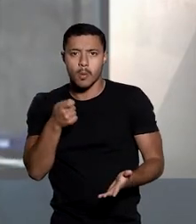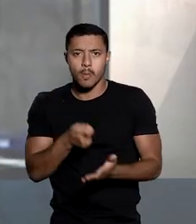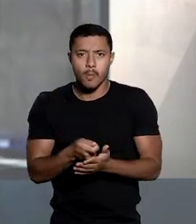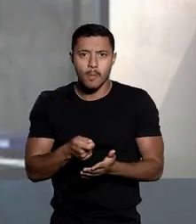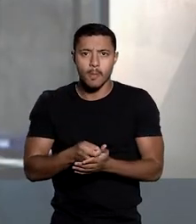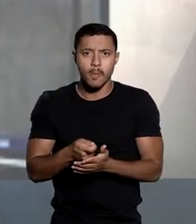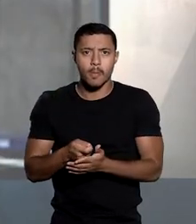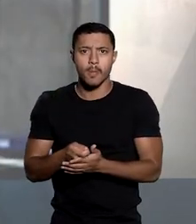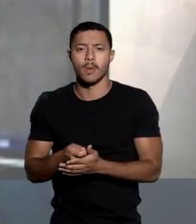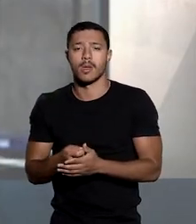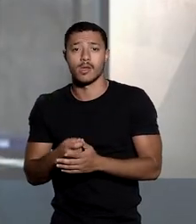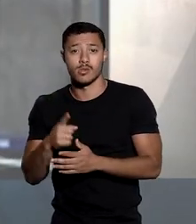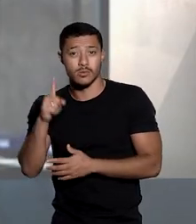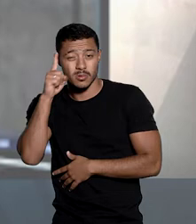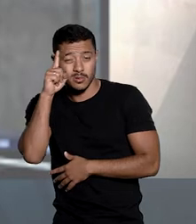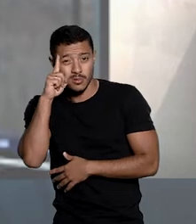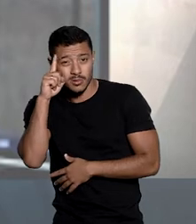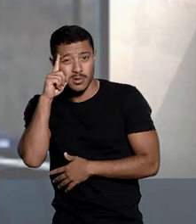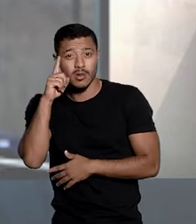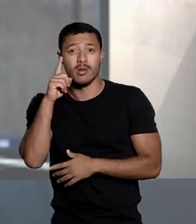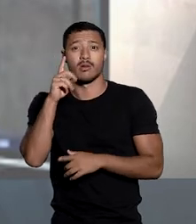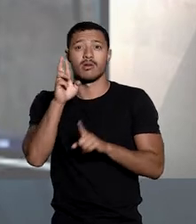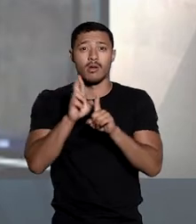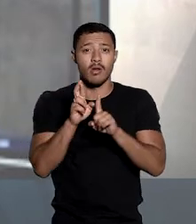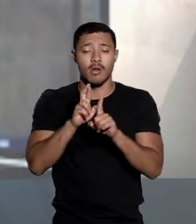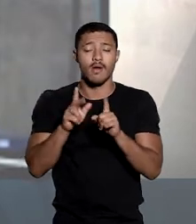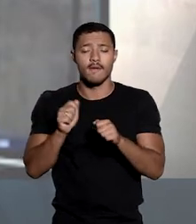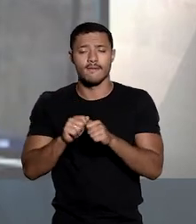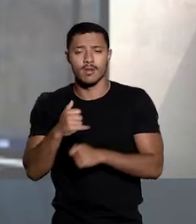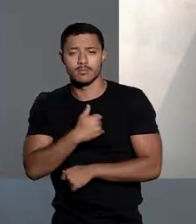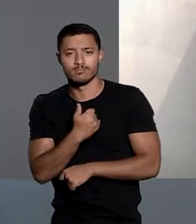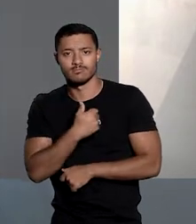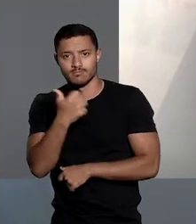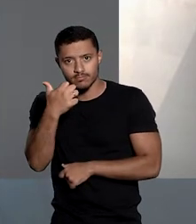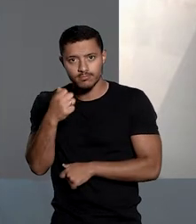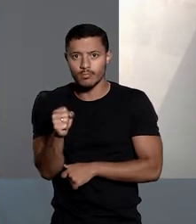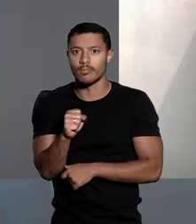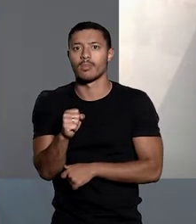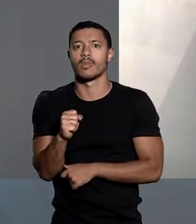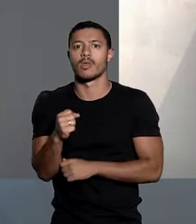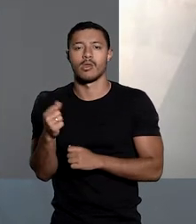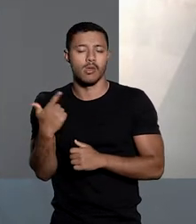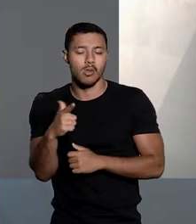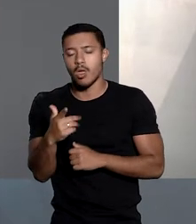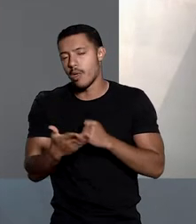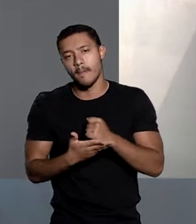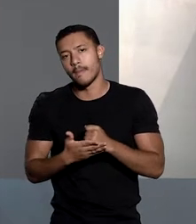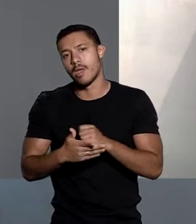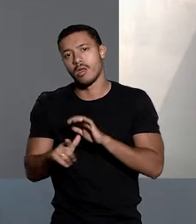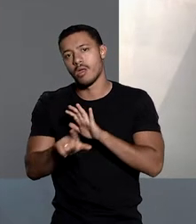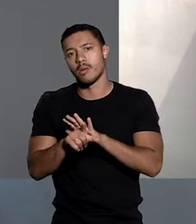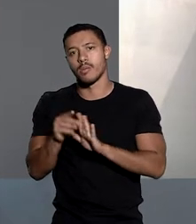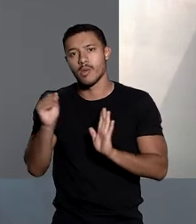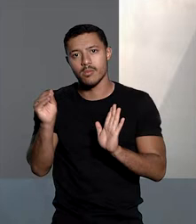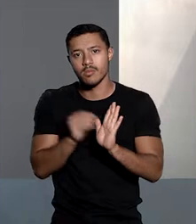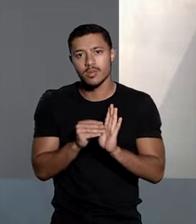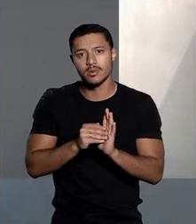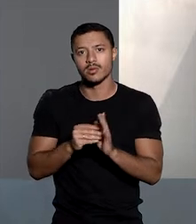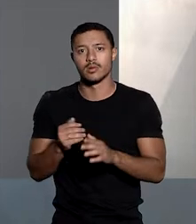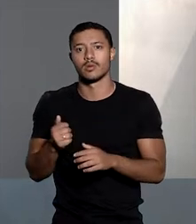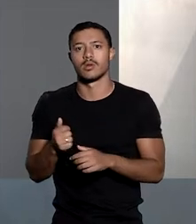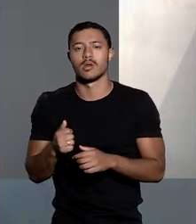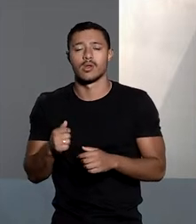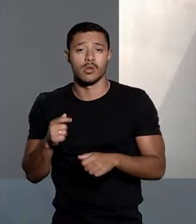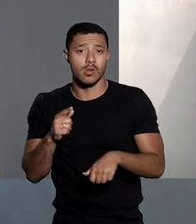Estatuto a partir da data em que a recorrente completou 18 anos, não há fundamento legal para manter o benefício da